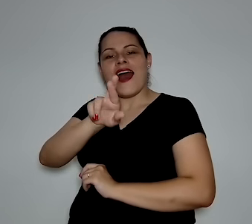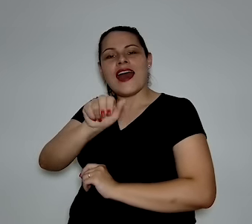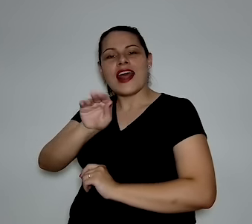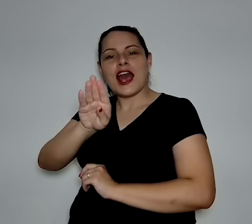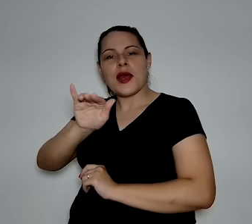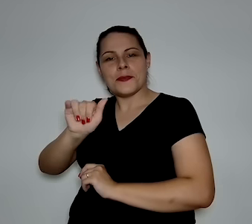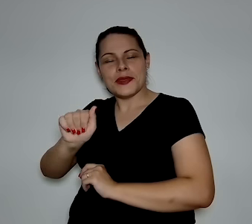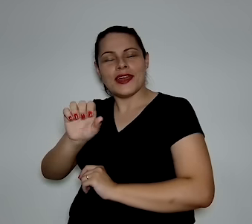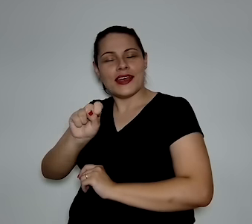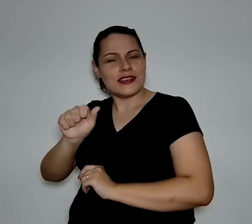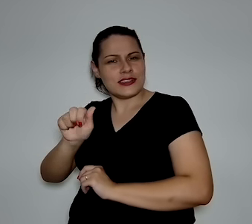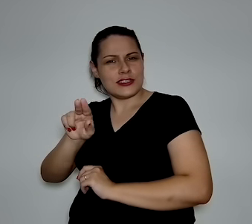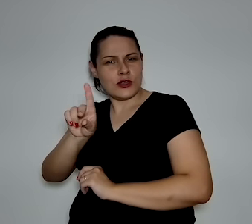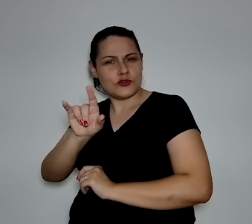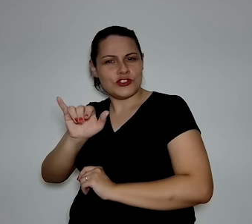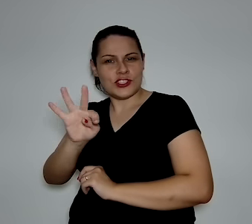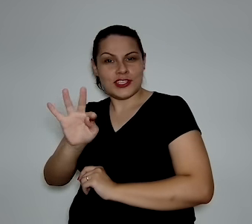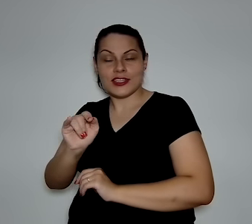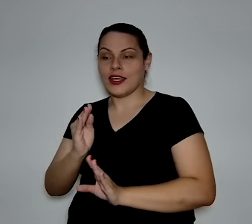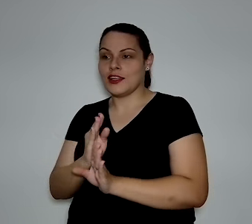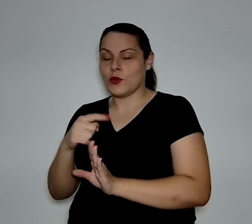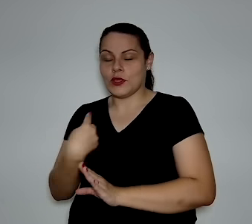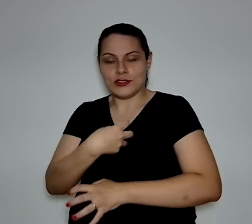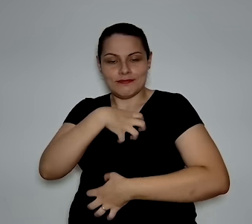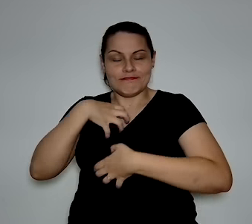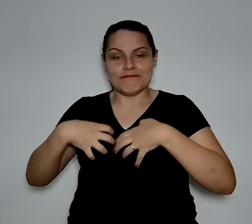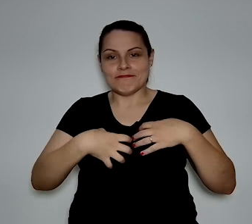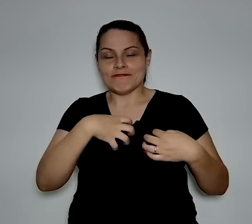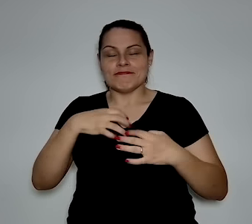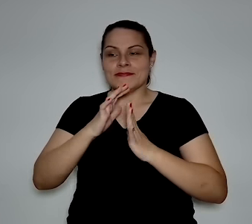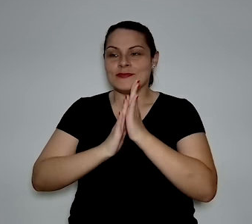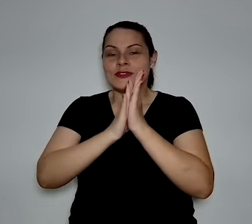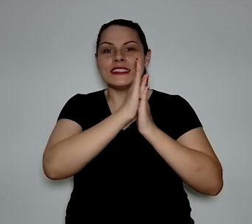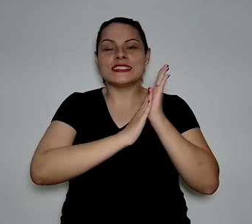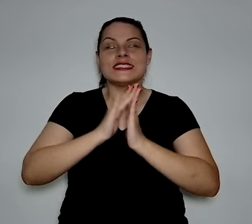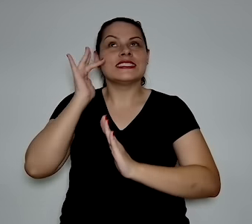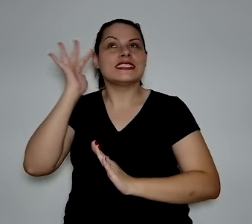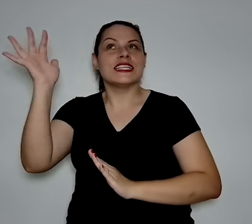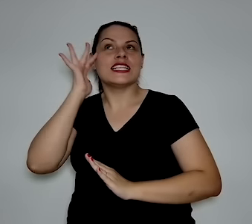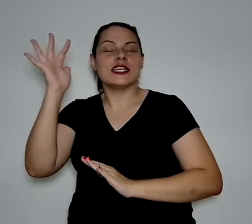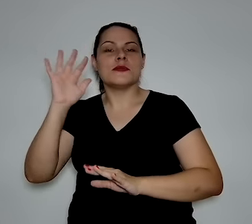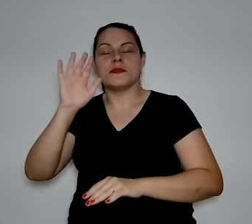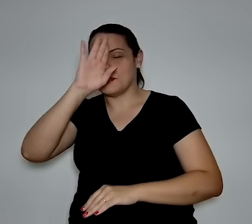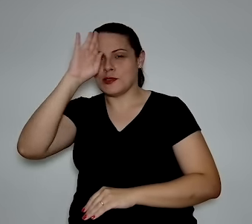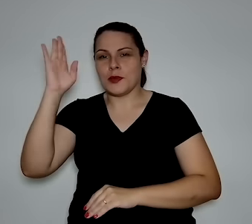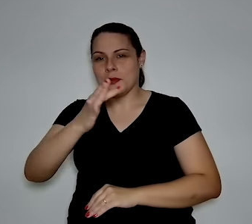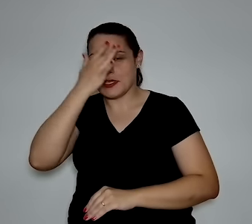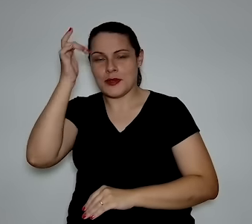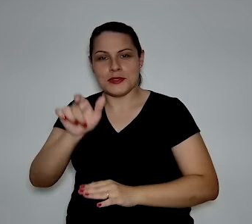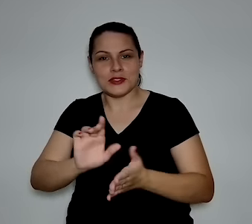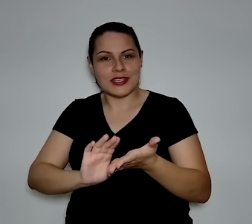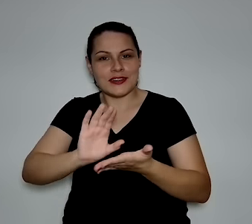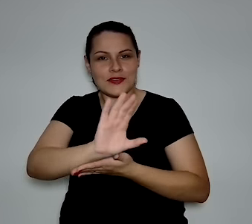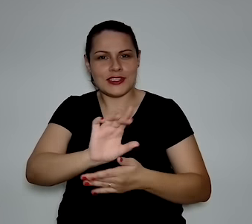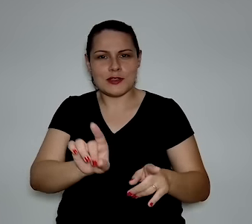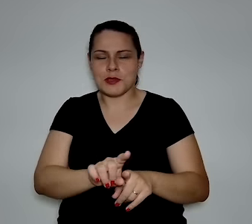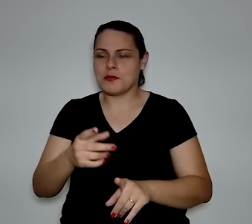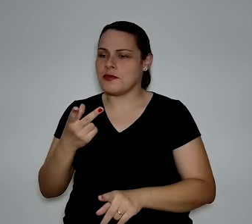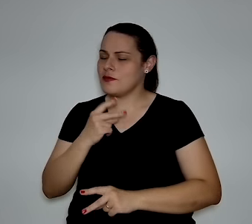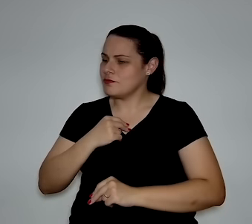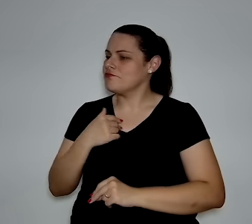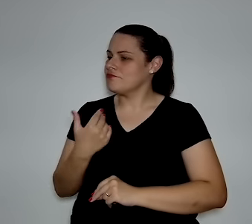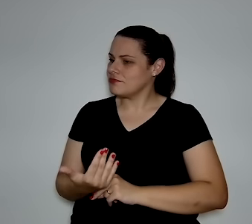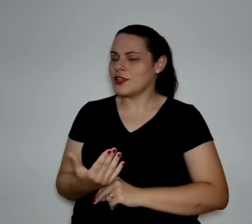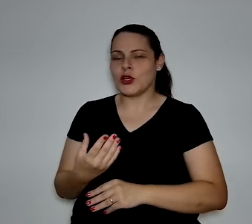isso traz uma ansiedade no imaginário, principalmente do investidor, né? Fala,